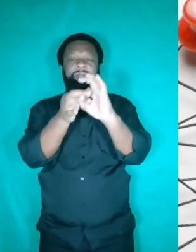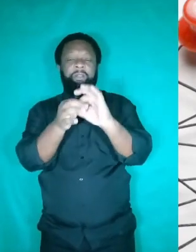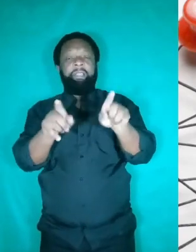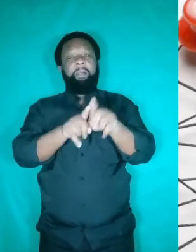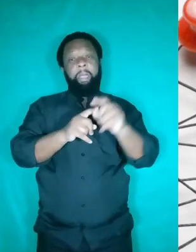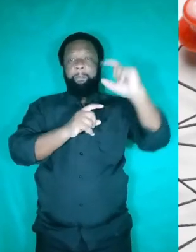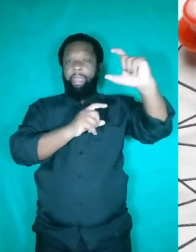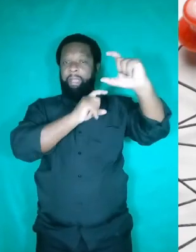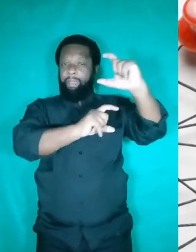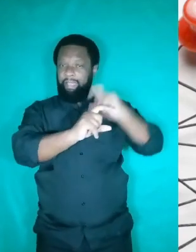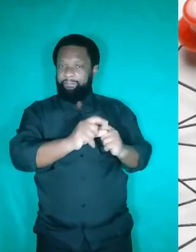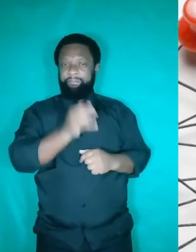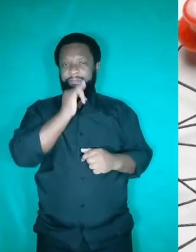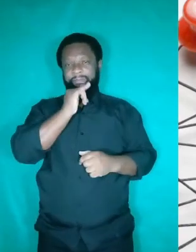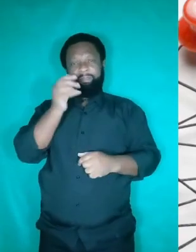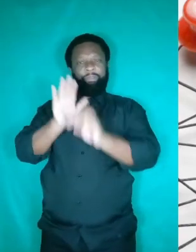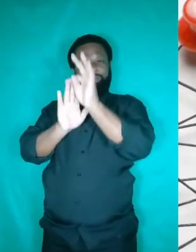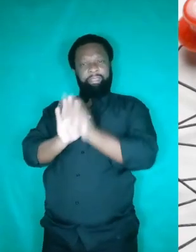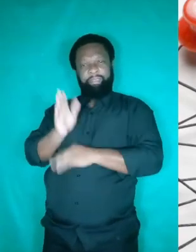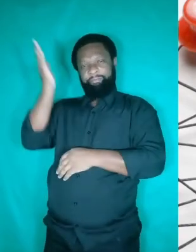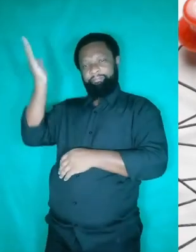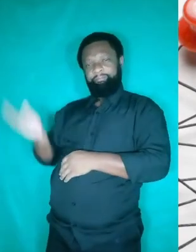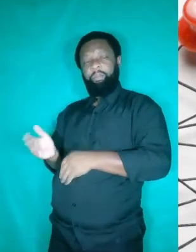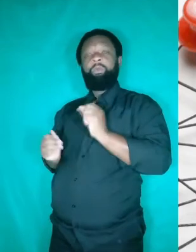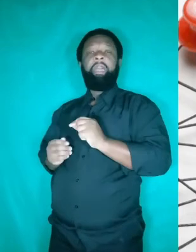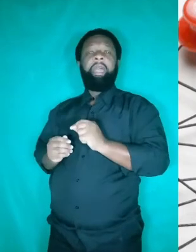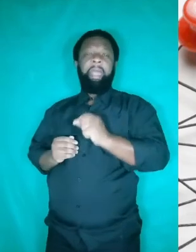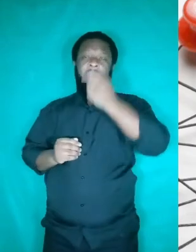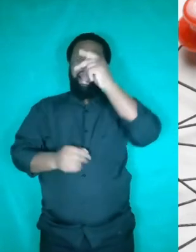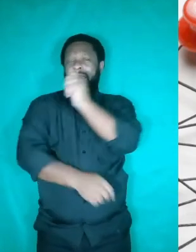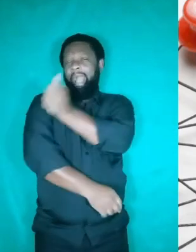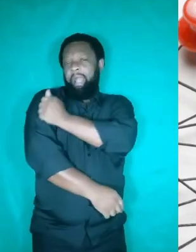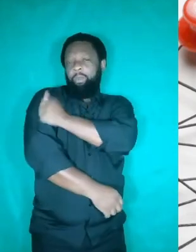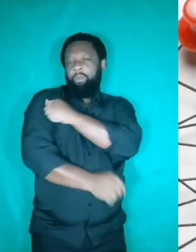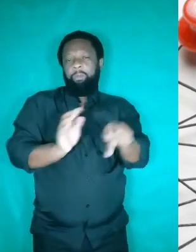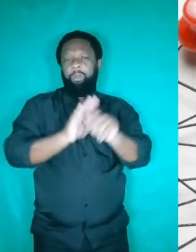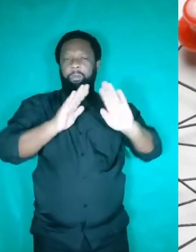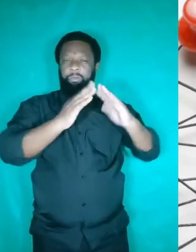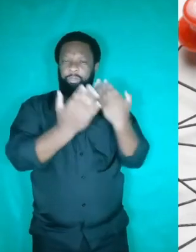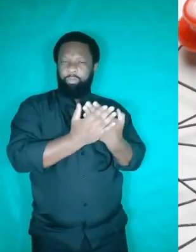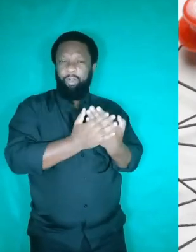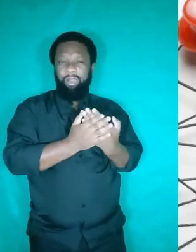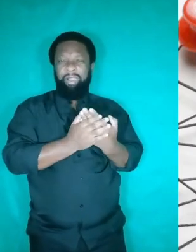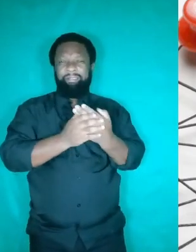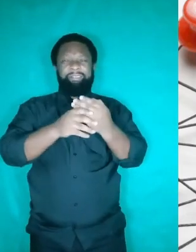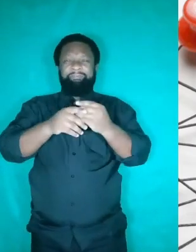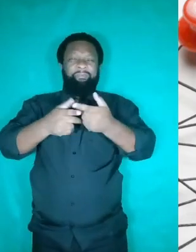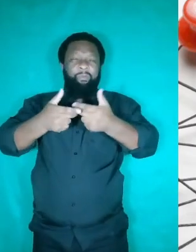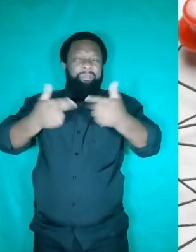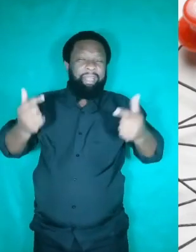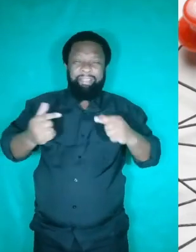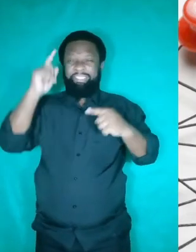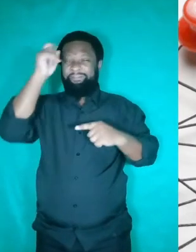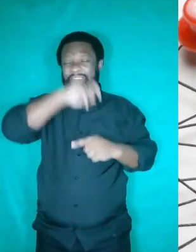dos estudantes de escola pública não possuem acesso à internet de qualidade. Por isso, o ensino remoto é um problema nessa rede de